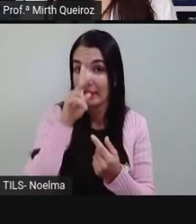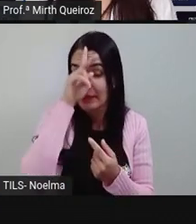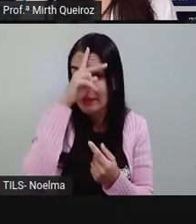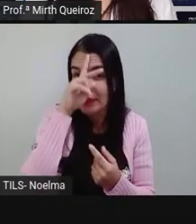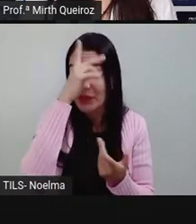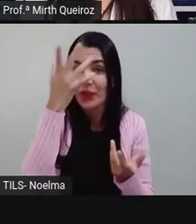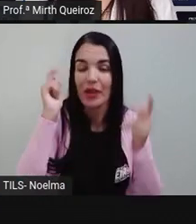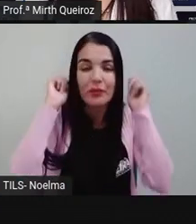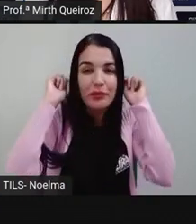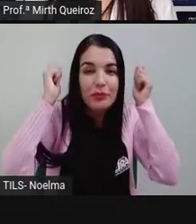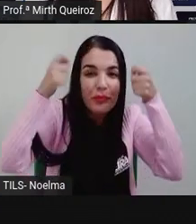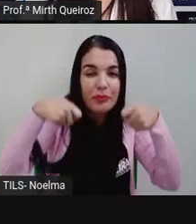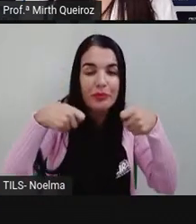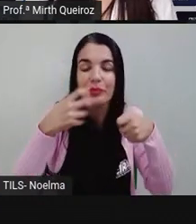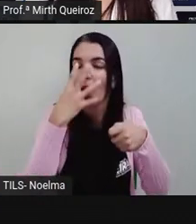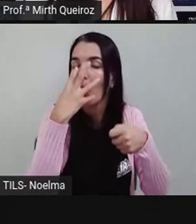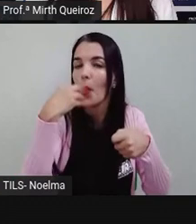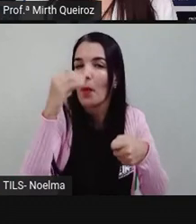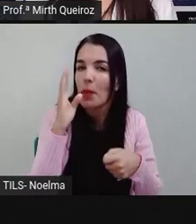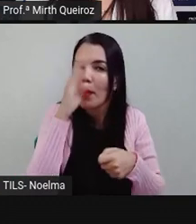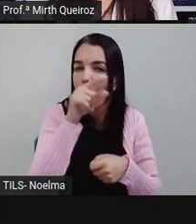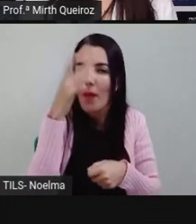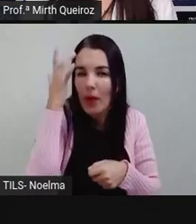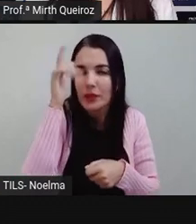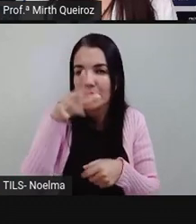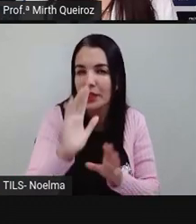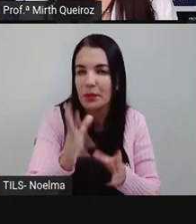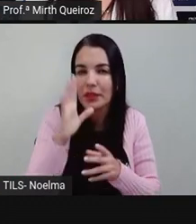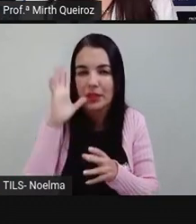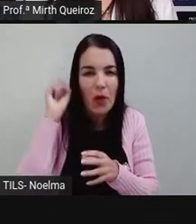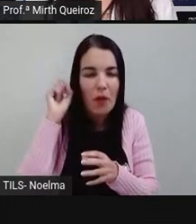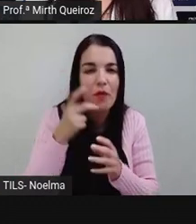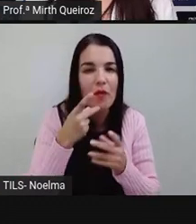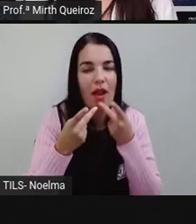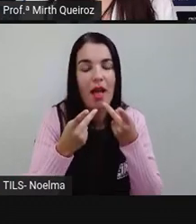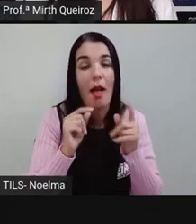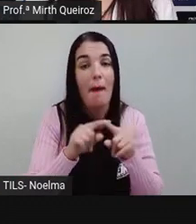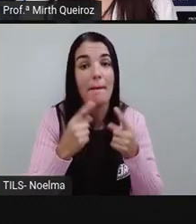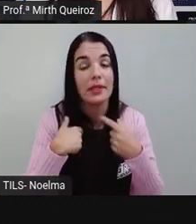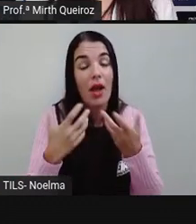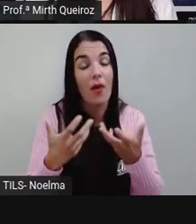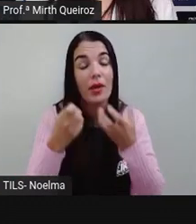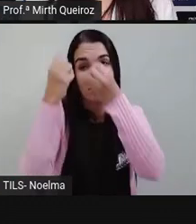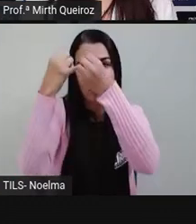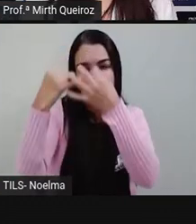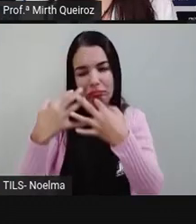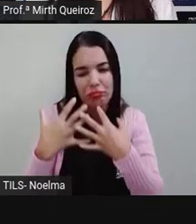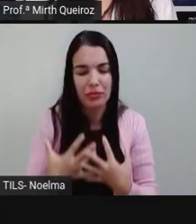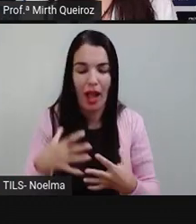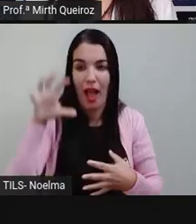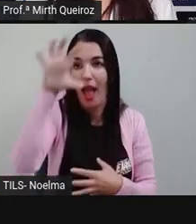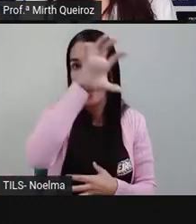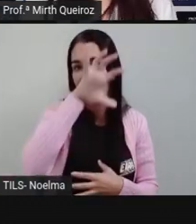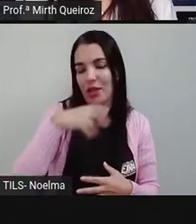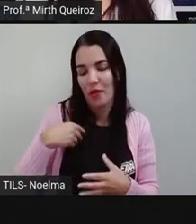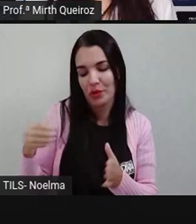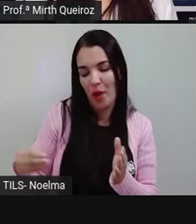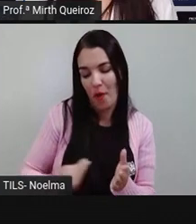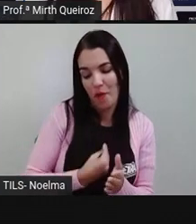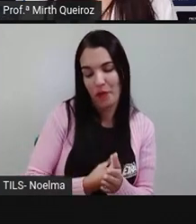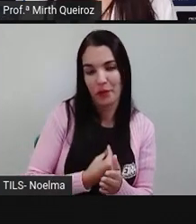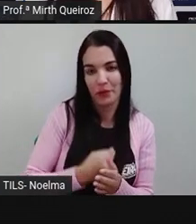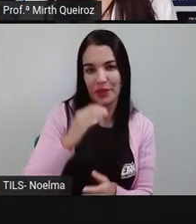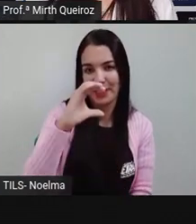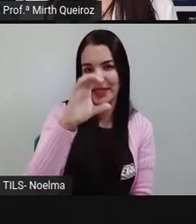Chapeuzinho Vermelho e acho que você também já ouviu falar. Mas quero te contar algumas curiosidades da região onde vivo, o Cerrado.